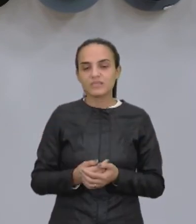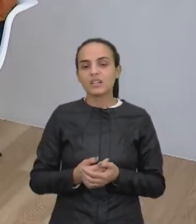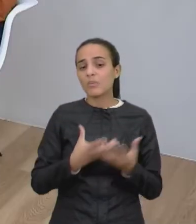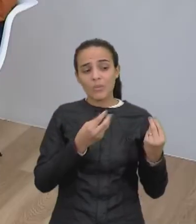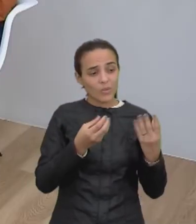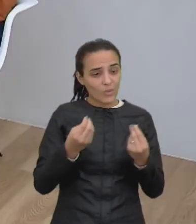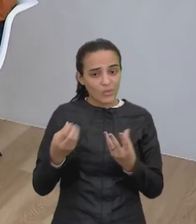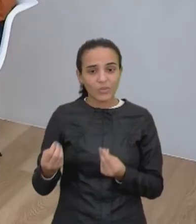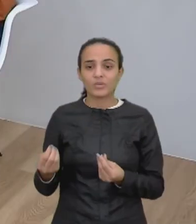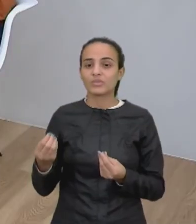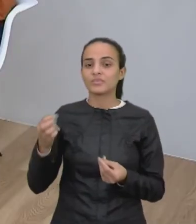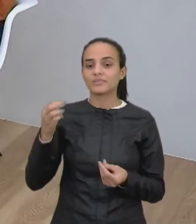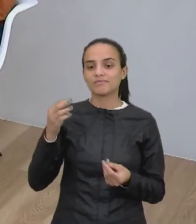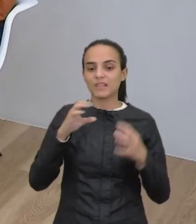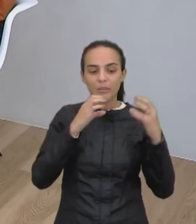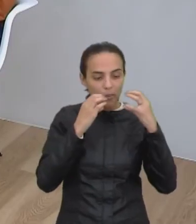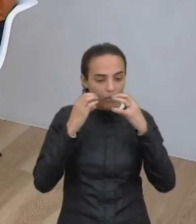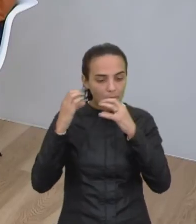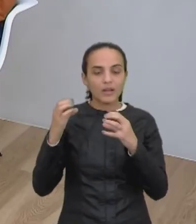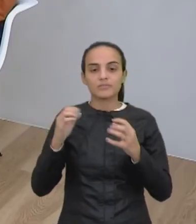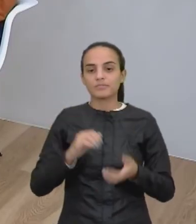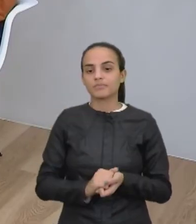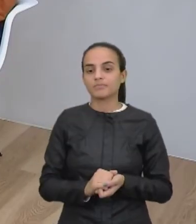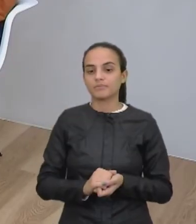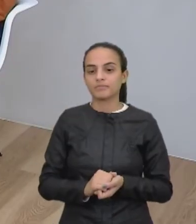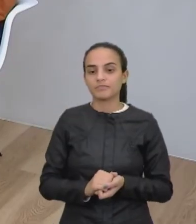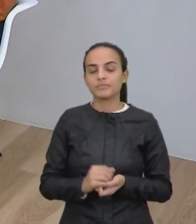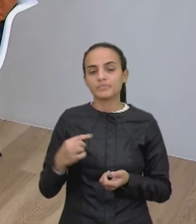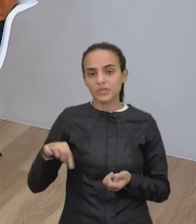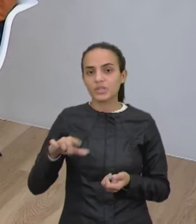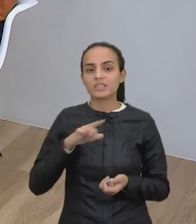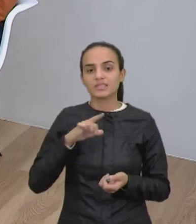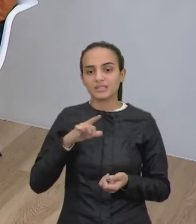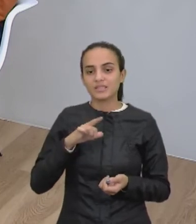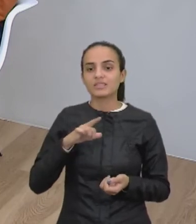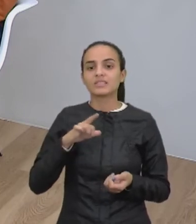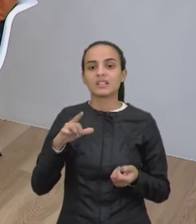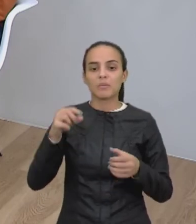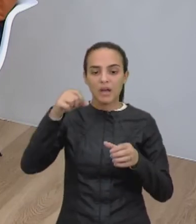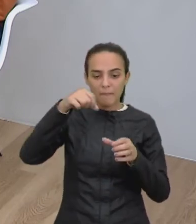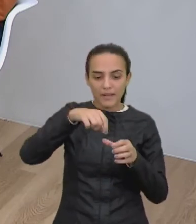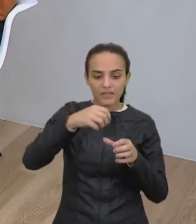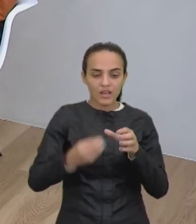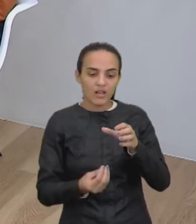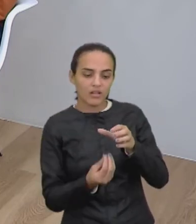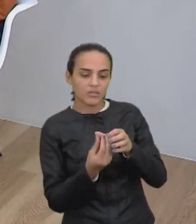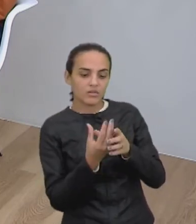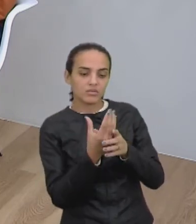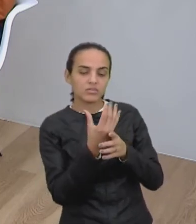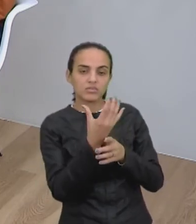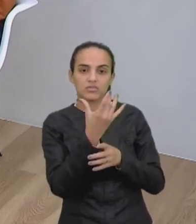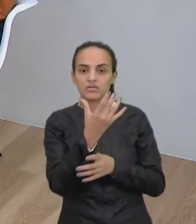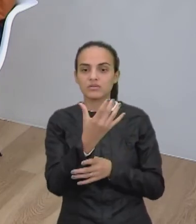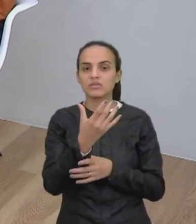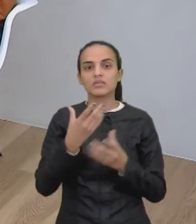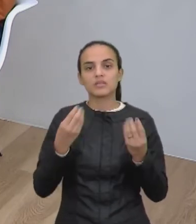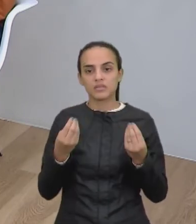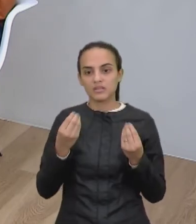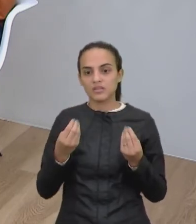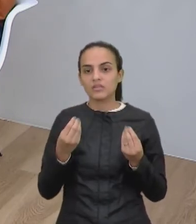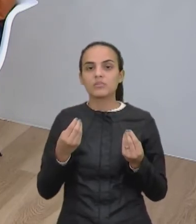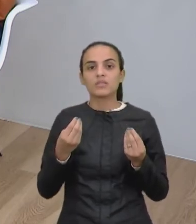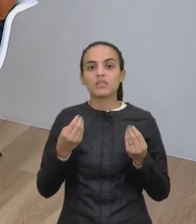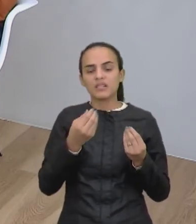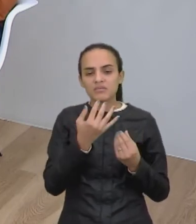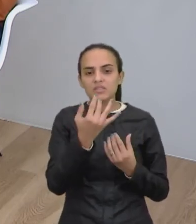É verdade. de milho, né. Então, nós tivemos que, para plantar aquele mar de soja, aquele mar de milho, foi suprimida a